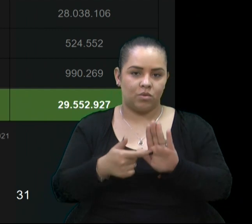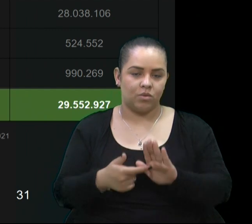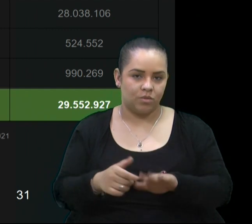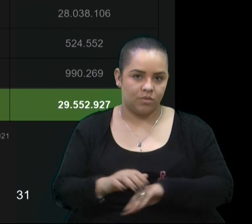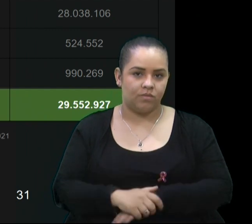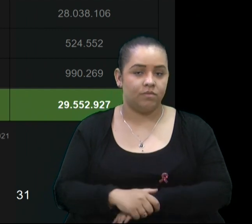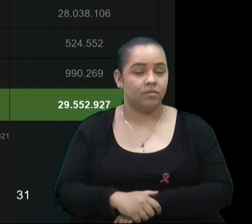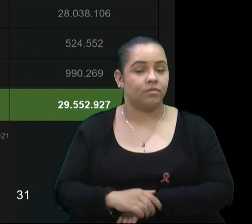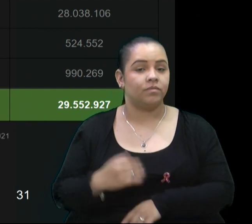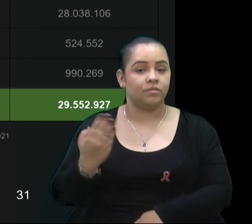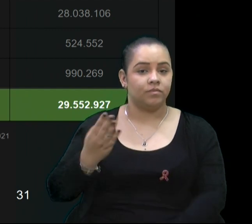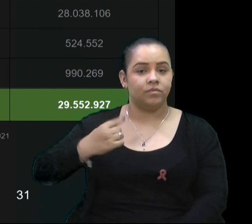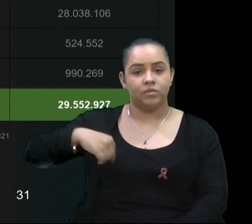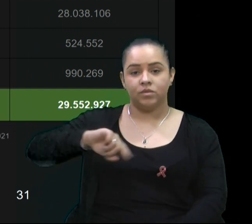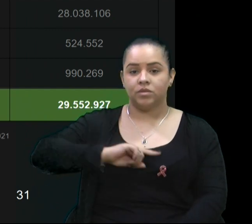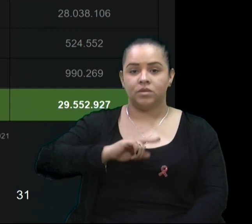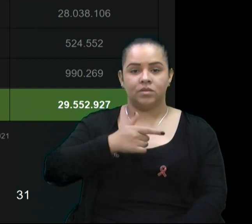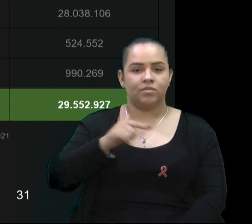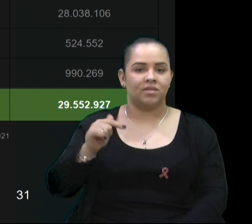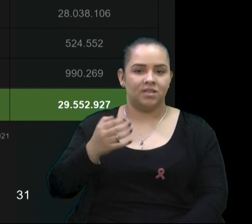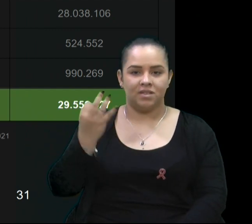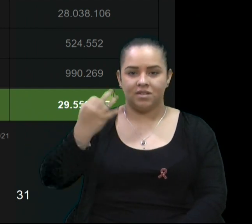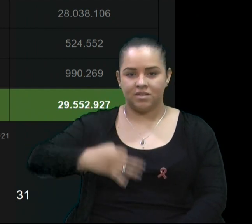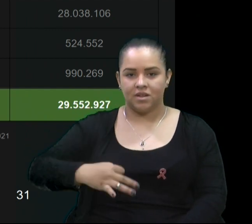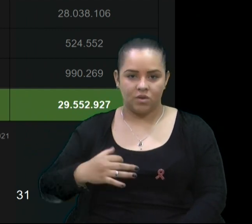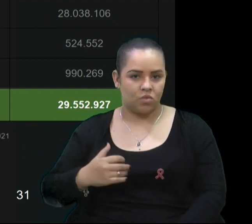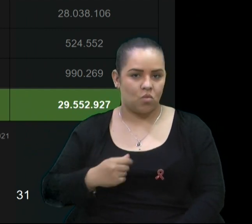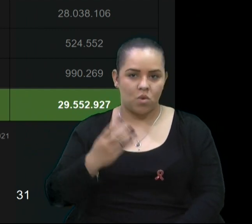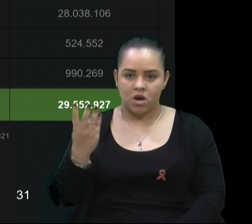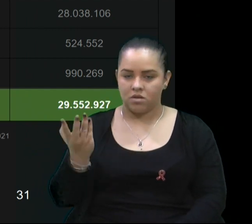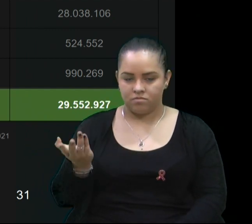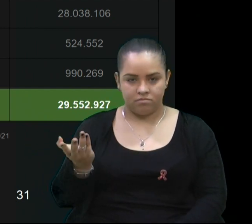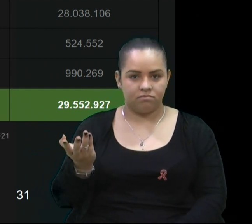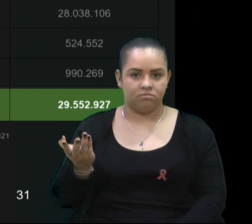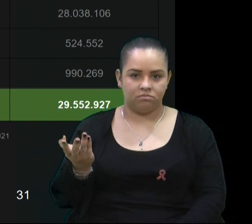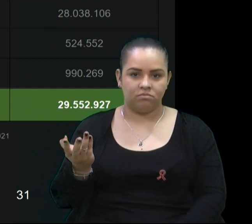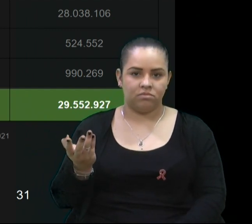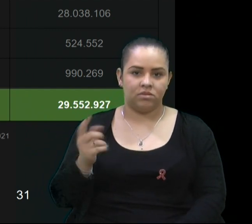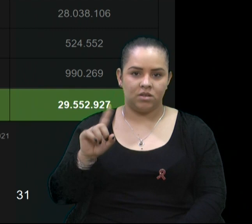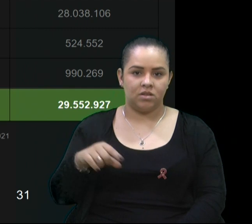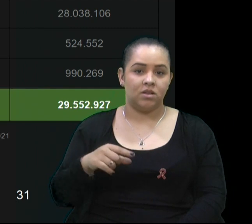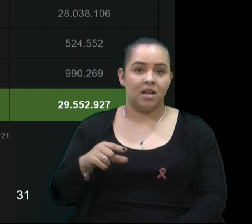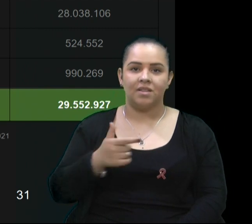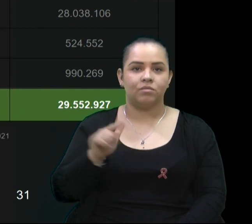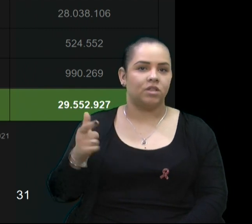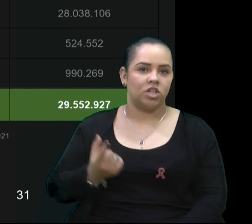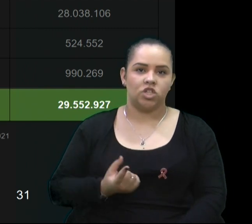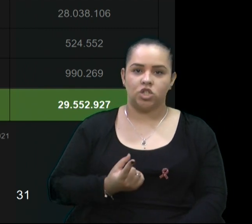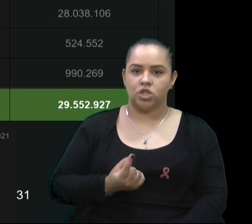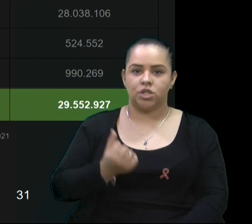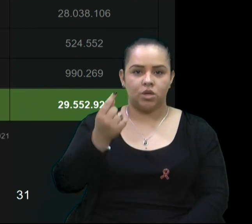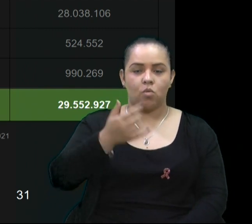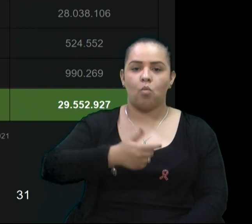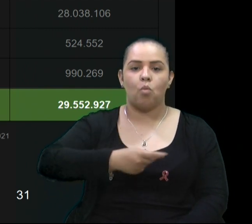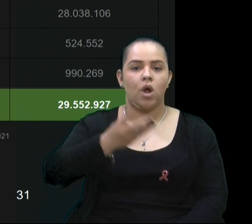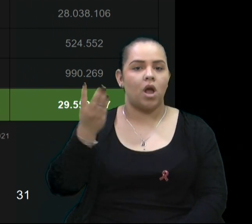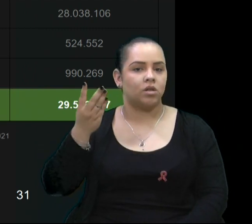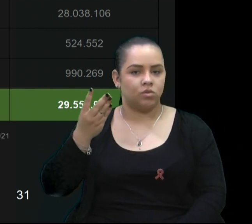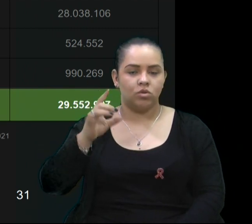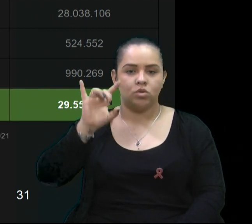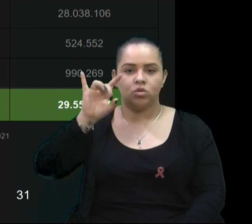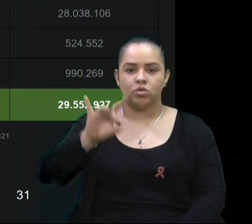E aqui, a gente não tem um valor físico, valor financeiro, desculpa. A gente só tem um valor físico, porque eles são